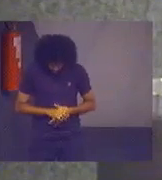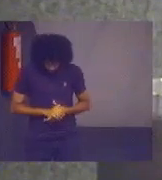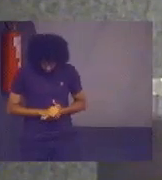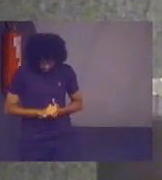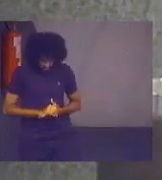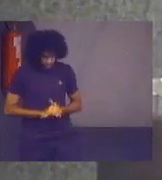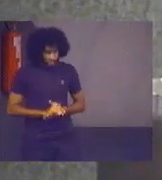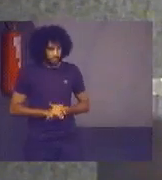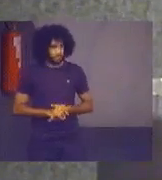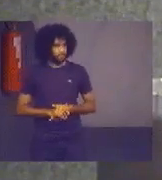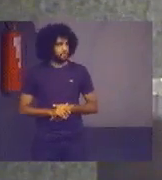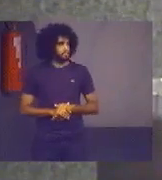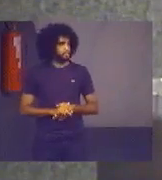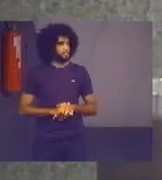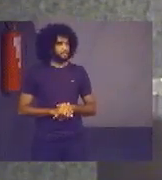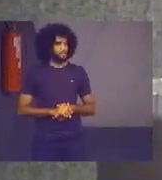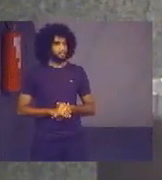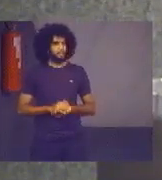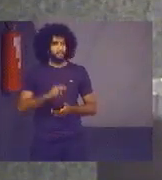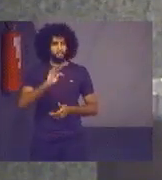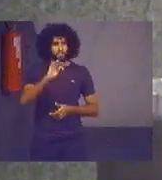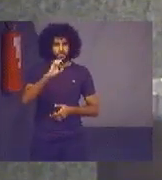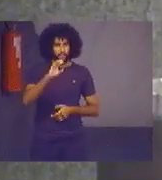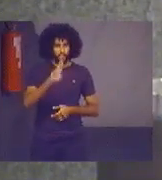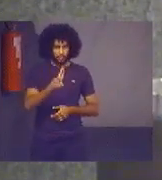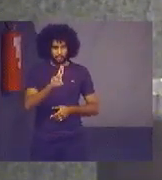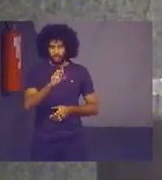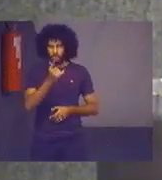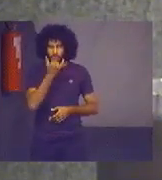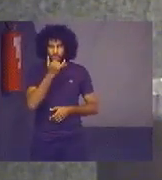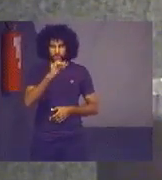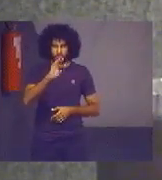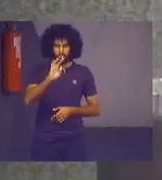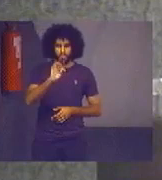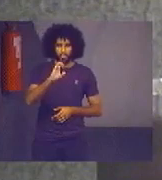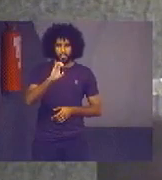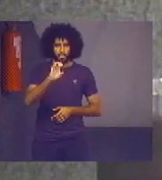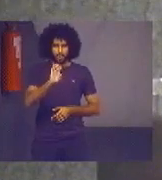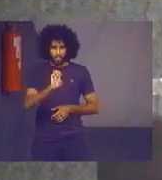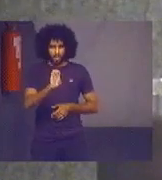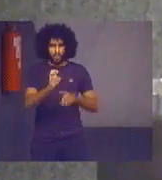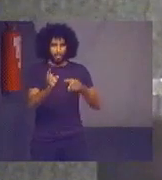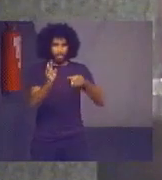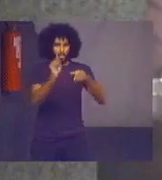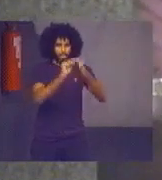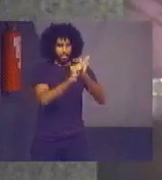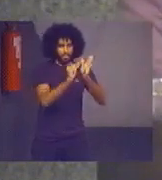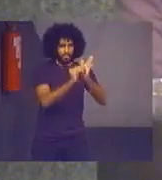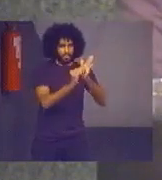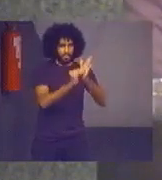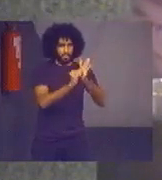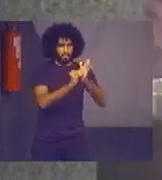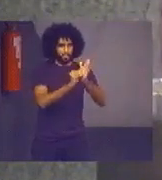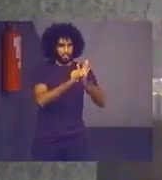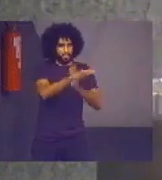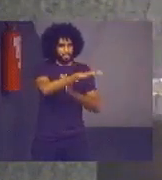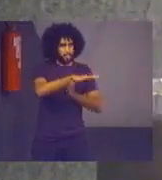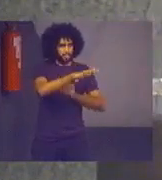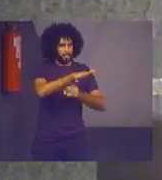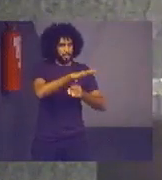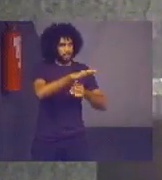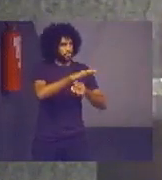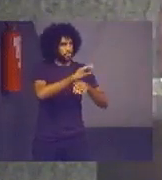A previsão dos TCEs implementarem esse tipo de auditoria aos órgãos estaduais? Bom, acho que é uma pergunta que